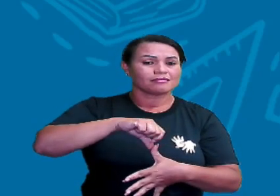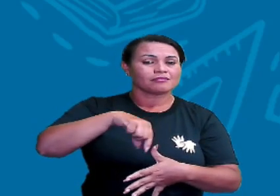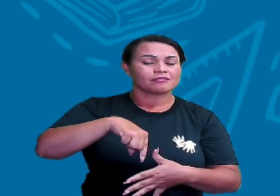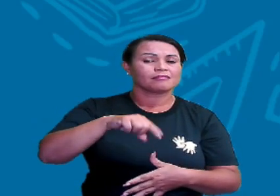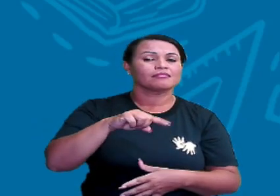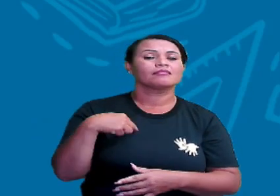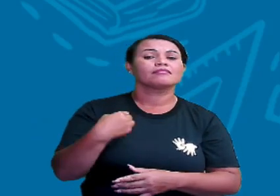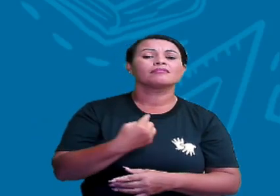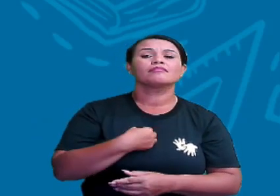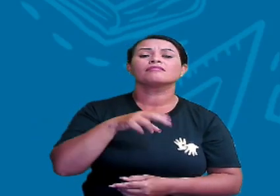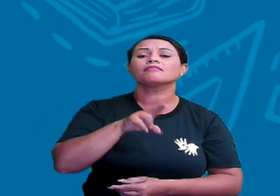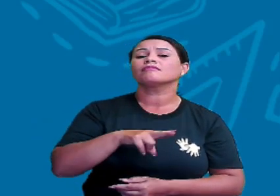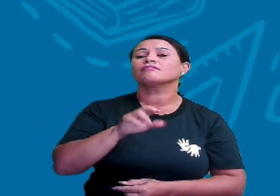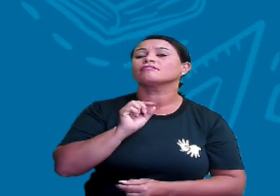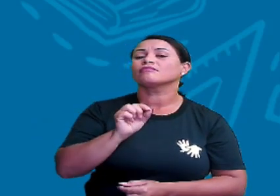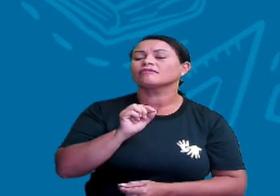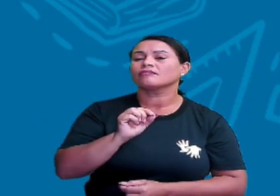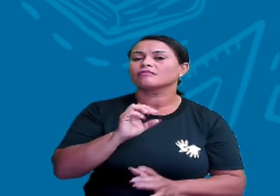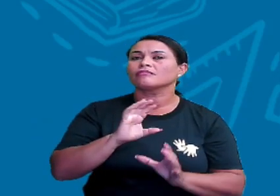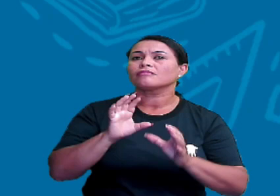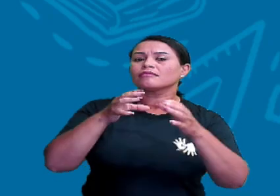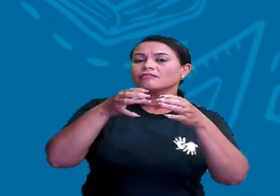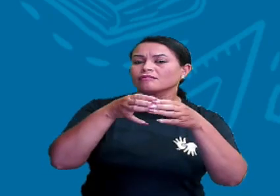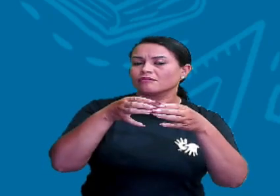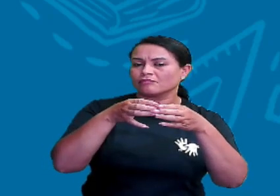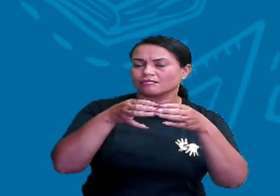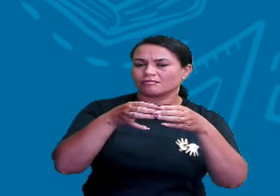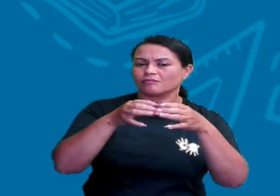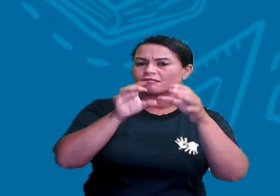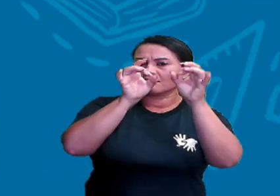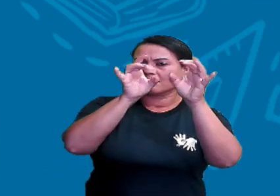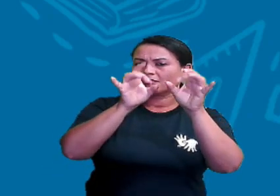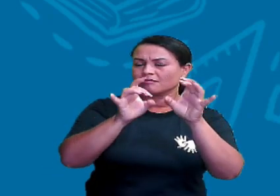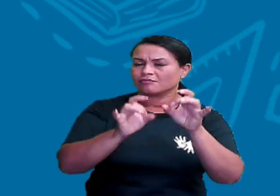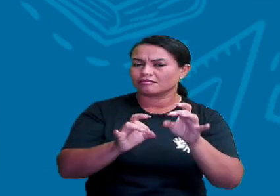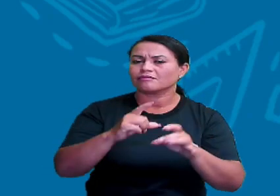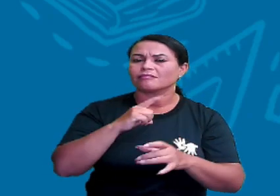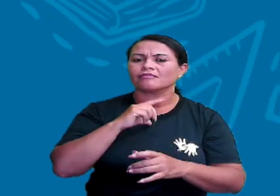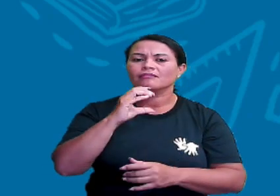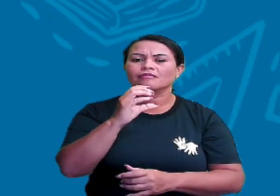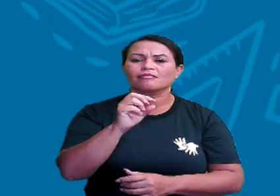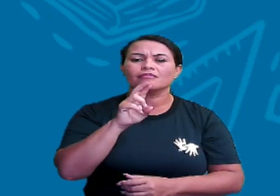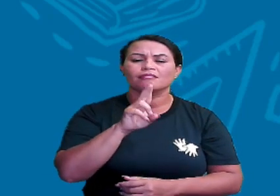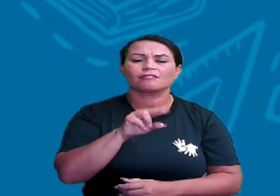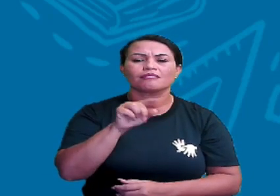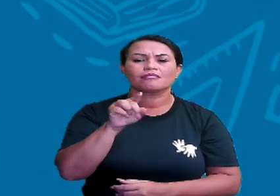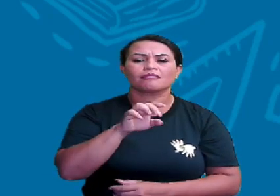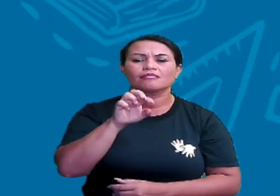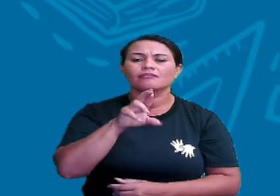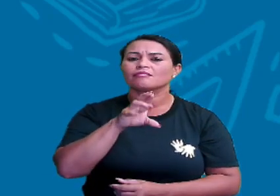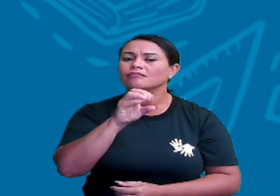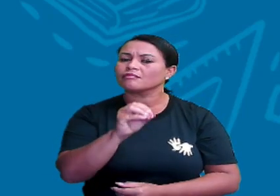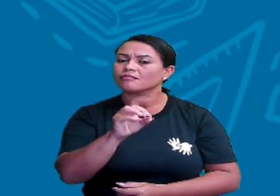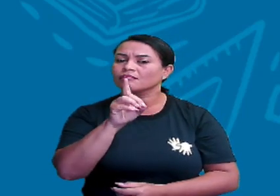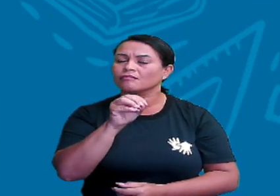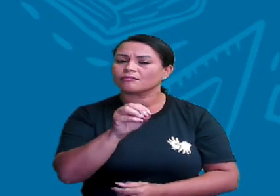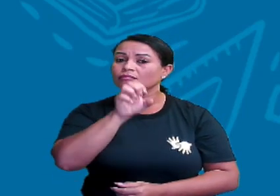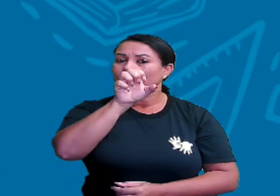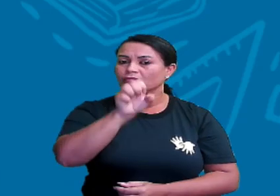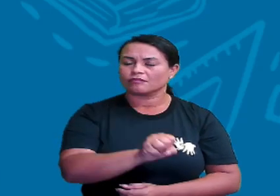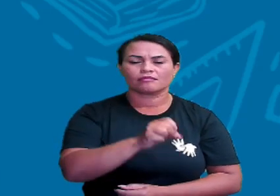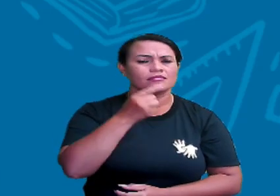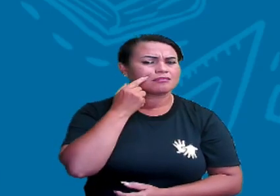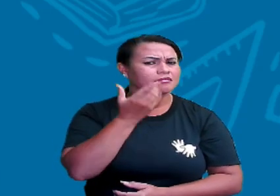específica. E aí a gente vai chamar de orientação pelo Cruzeiro do Sul. E o que é esse Cruzeiro do Sul?